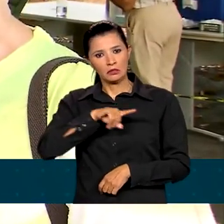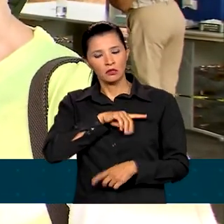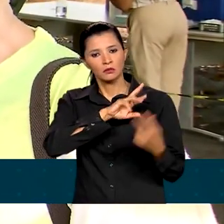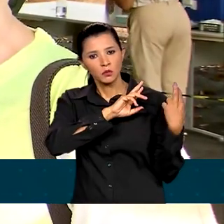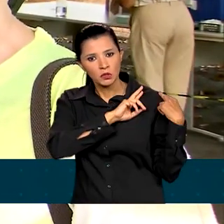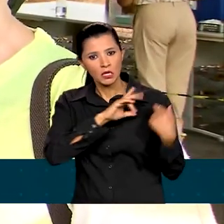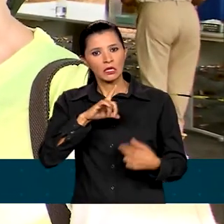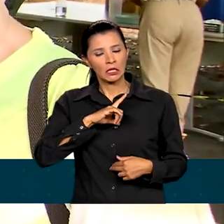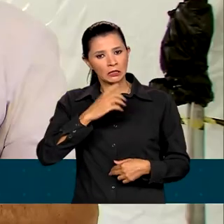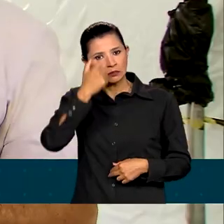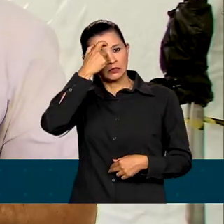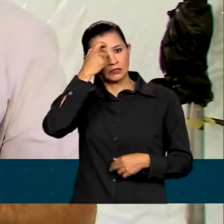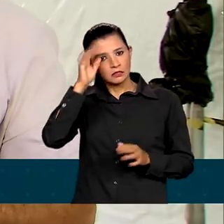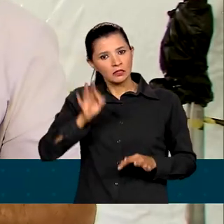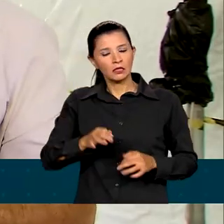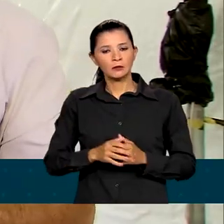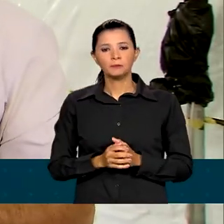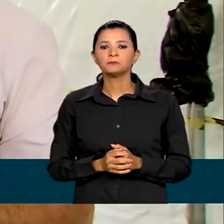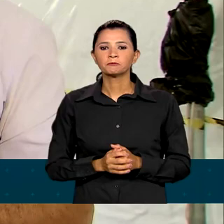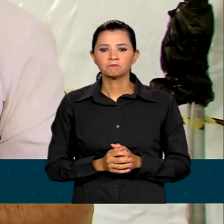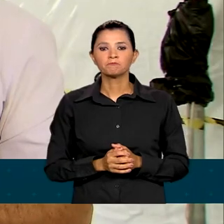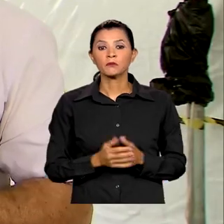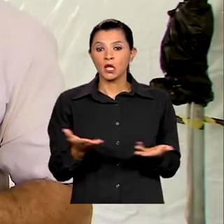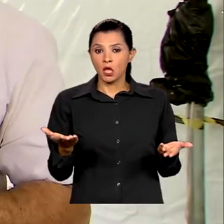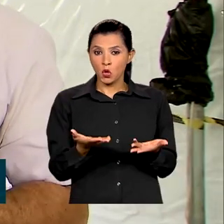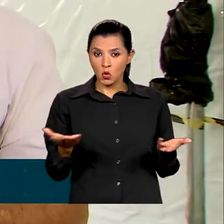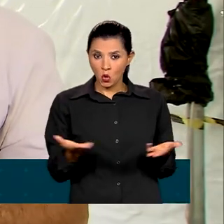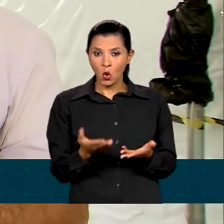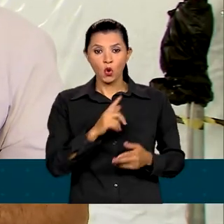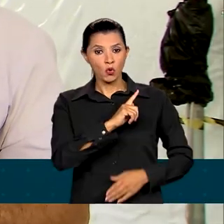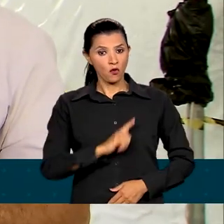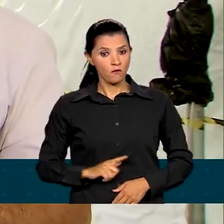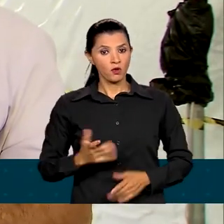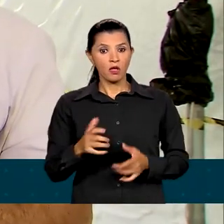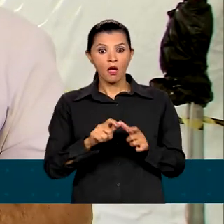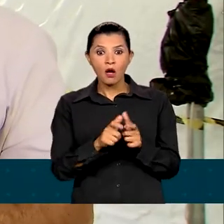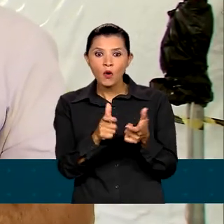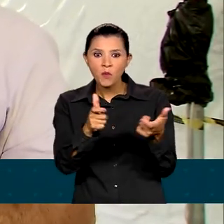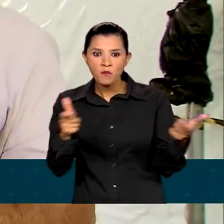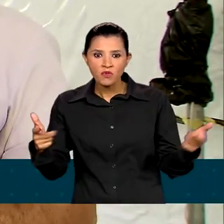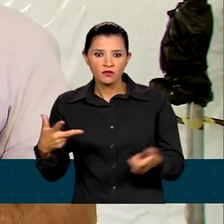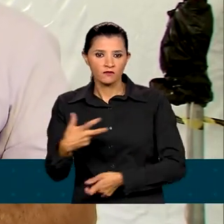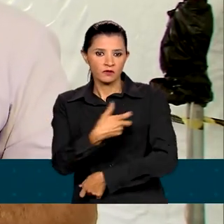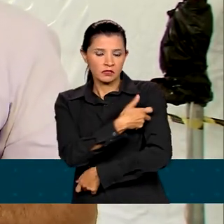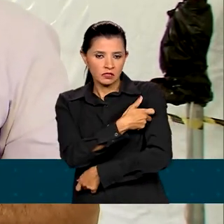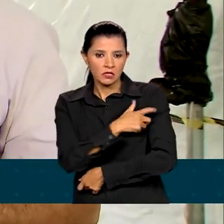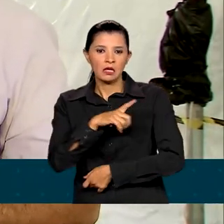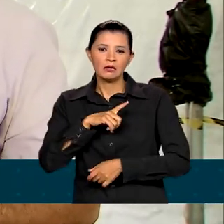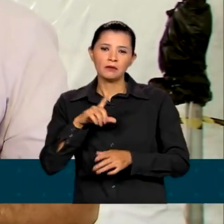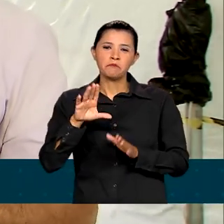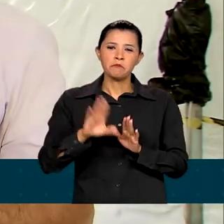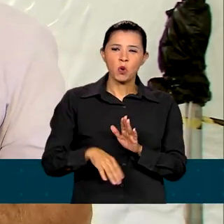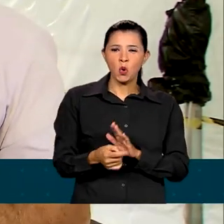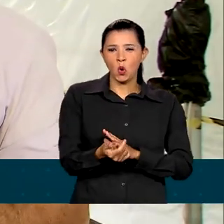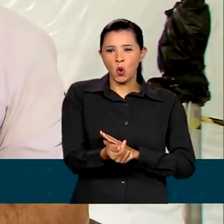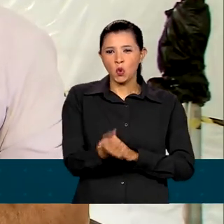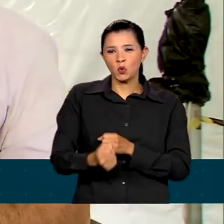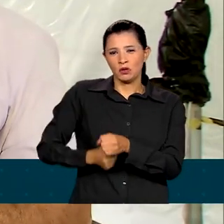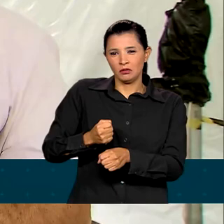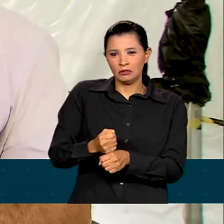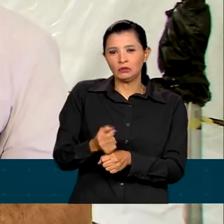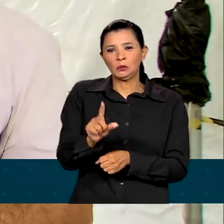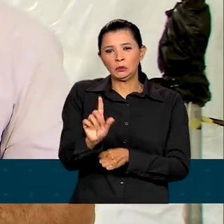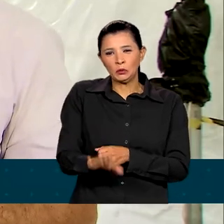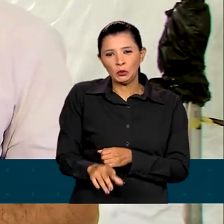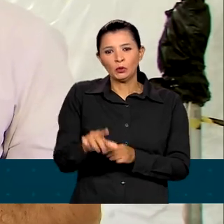responsabilidade e essa consciência. Nesta edição, o governo quer aumentar a cobertura vacinal, que tem sido baixa nos últimos anos.